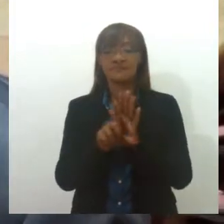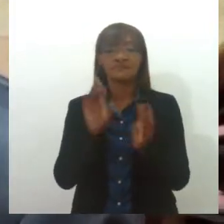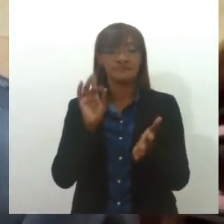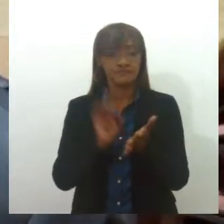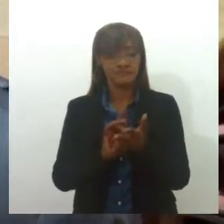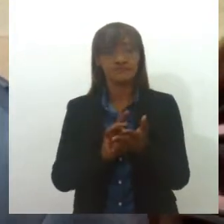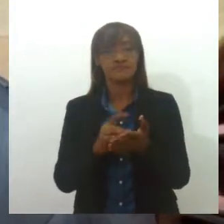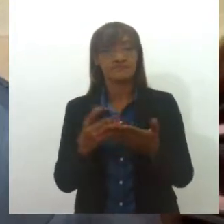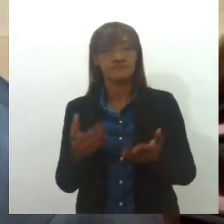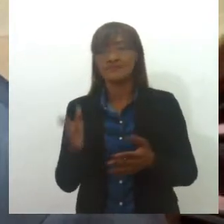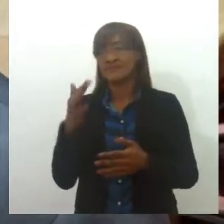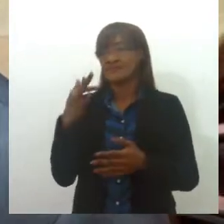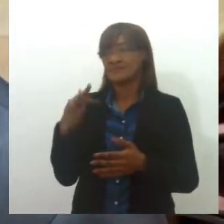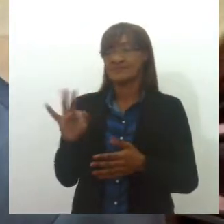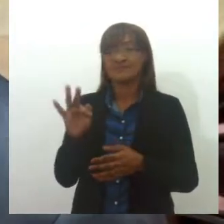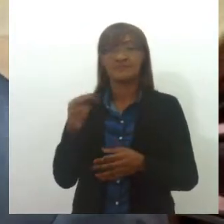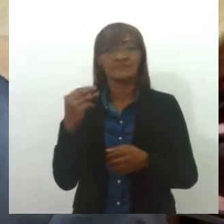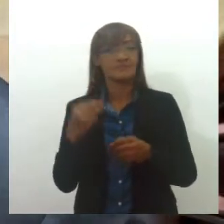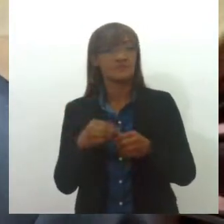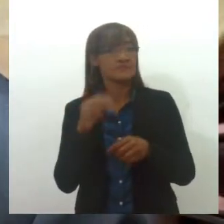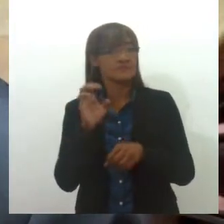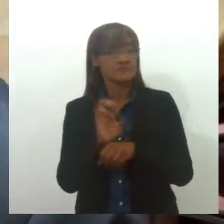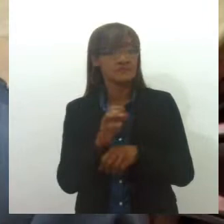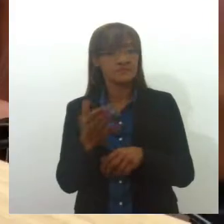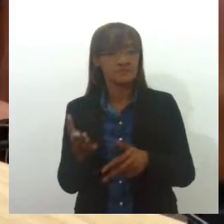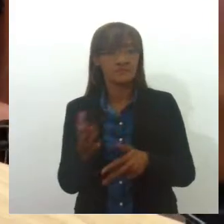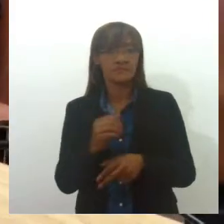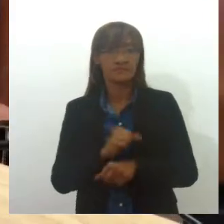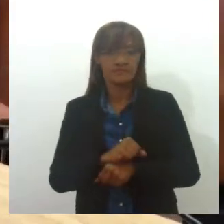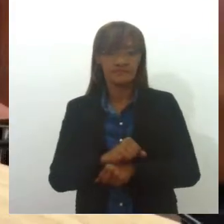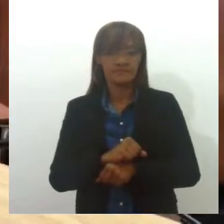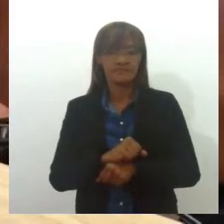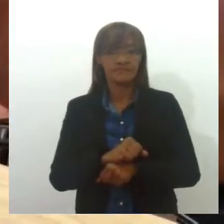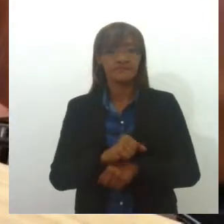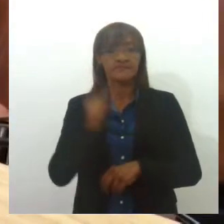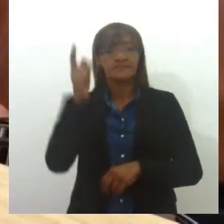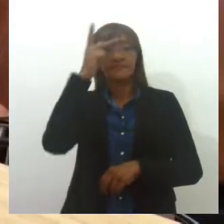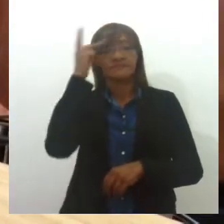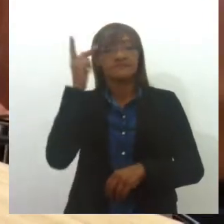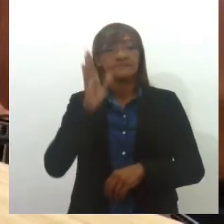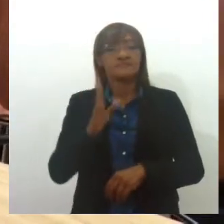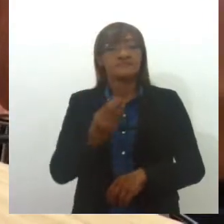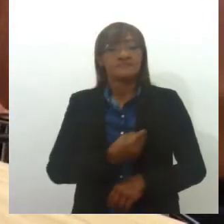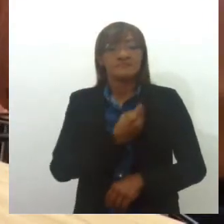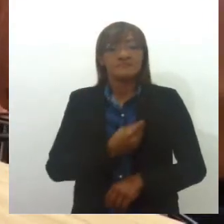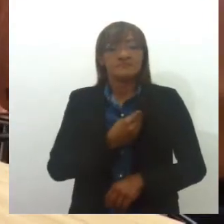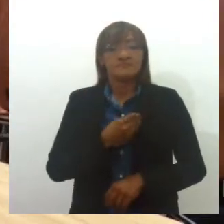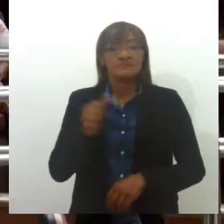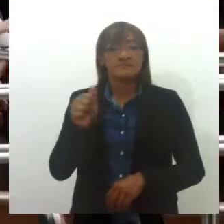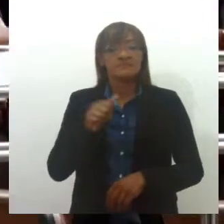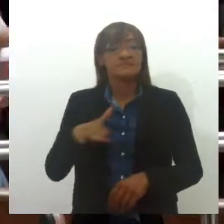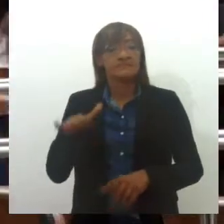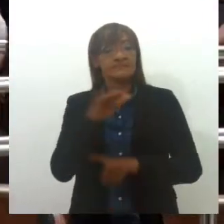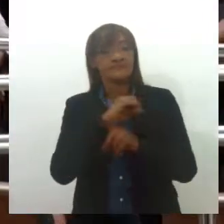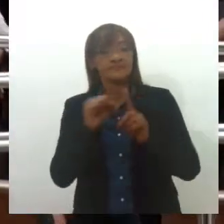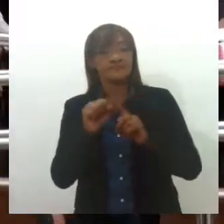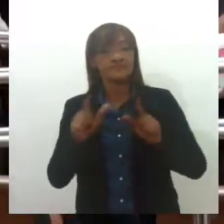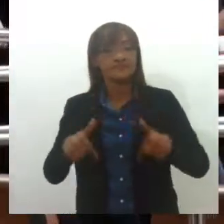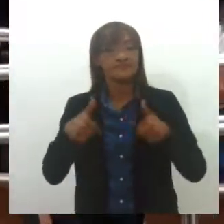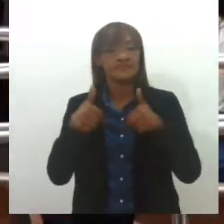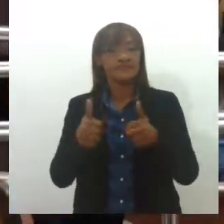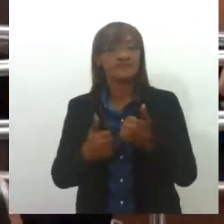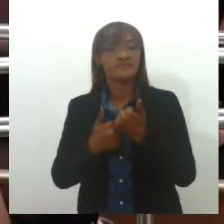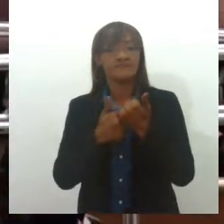âmbito federais, municipais e estadual. Pessoas da sociedade civil e autoridades que lutam em favor da criança e do